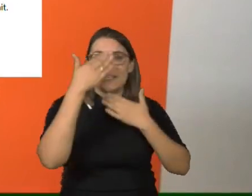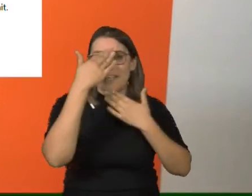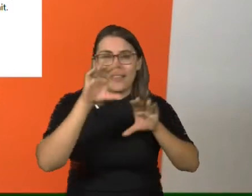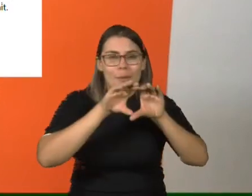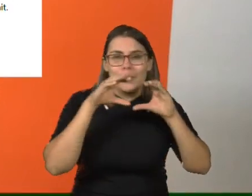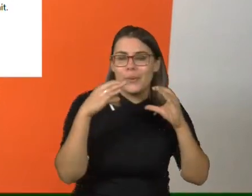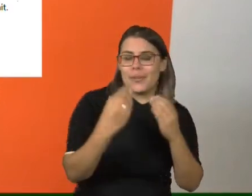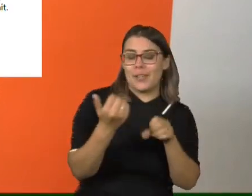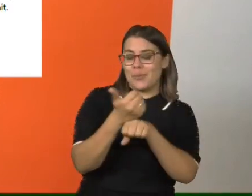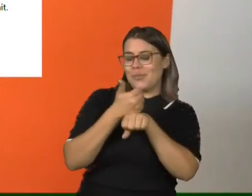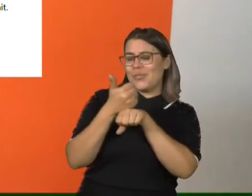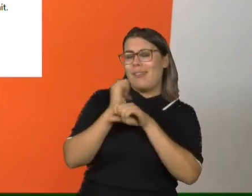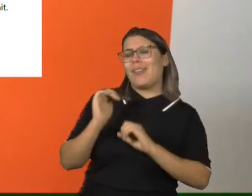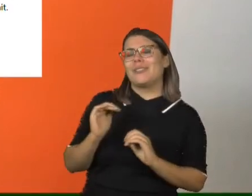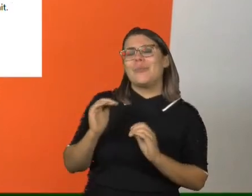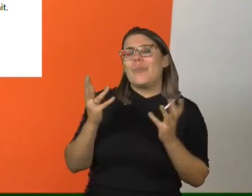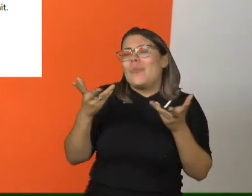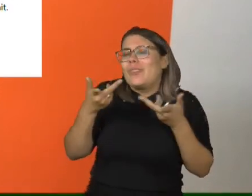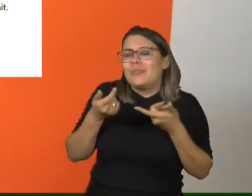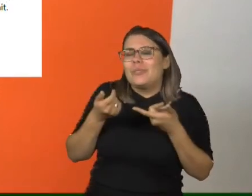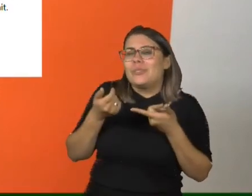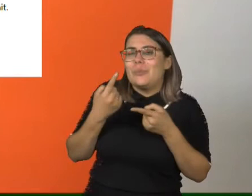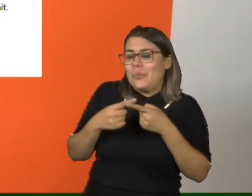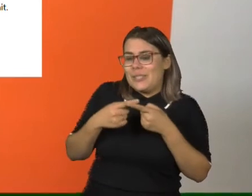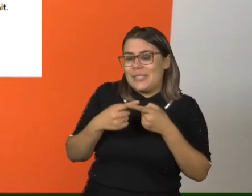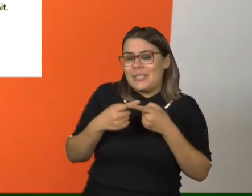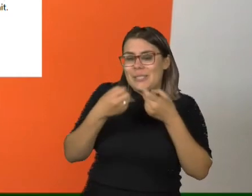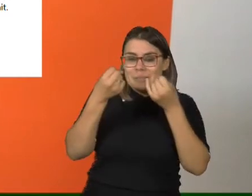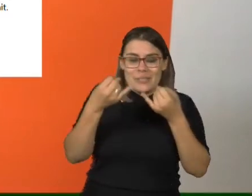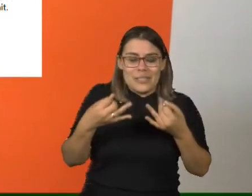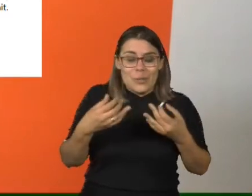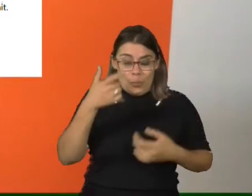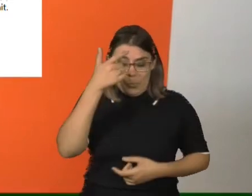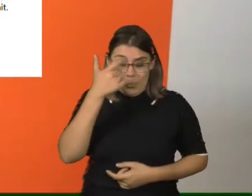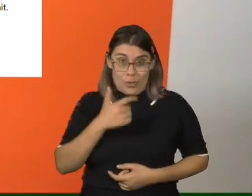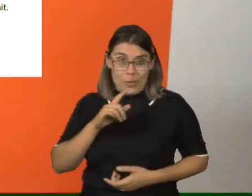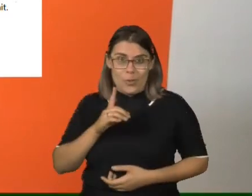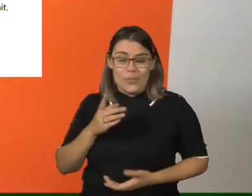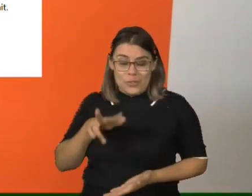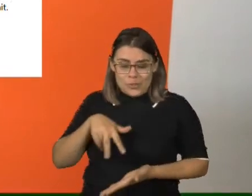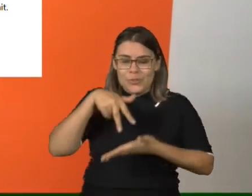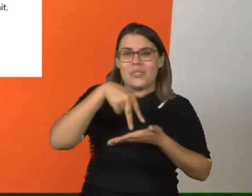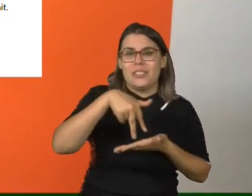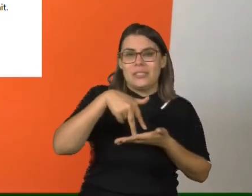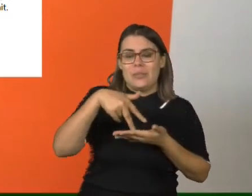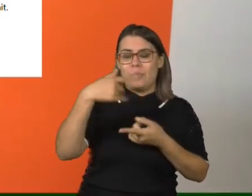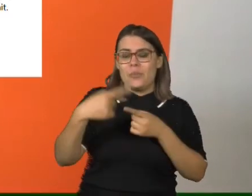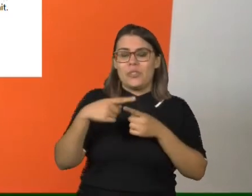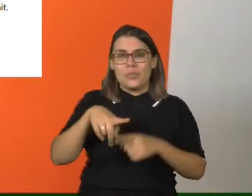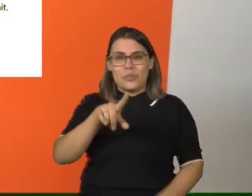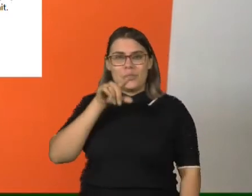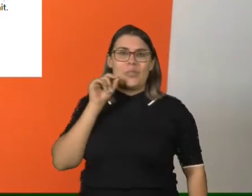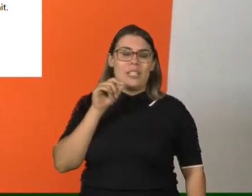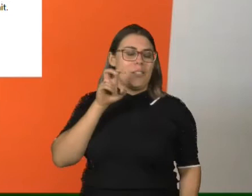com profissionais fantásticos, falando um pouquinho do que me motivou a estar e atuar na clínica de